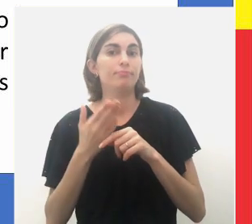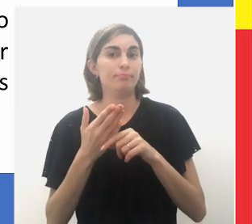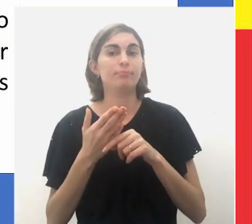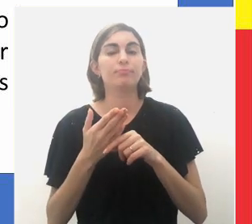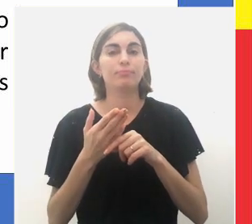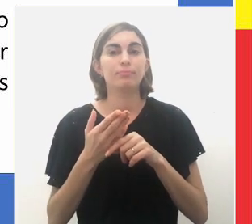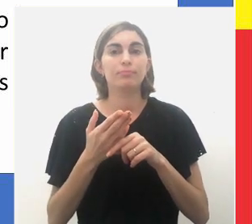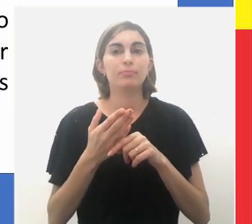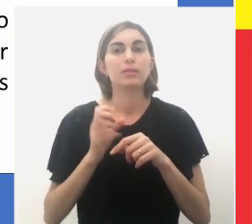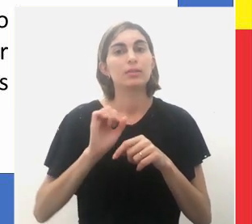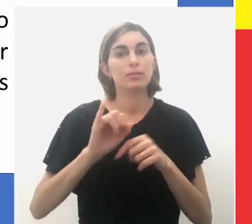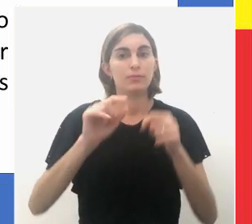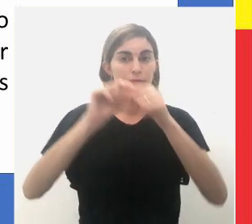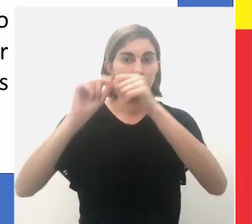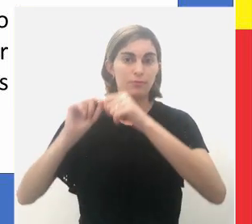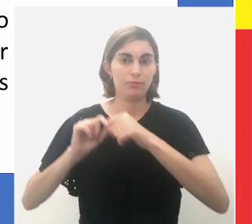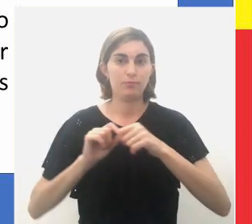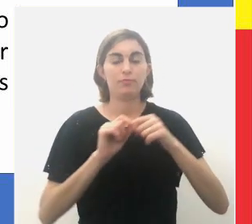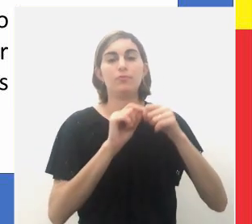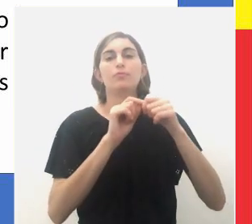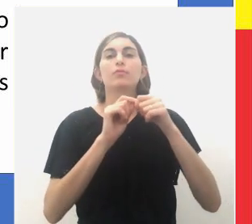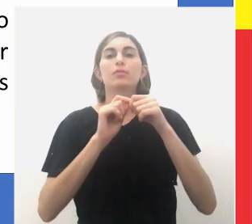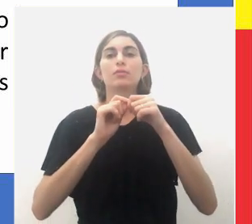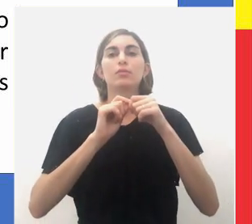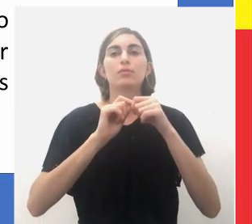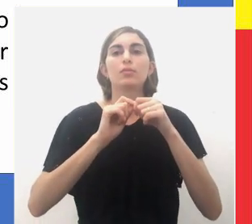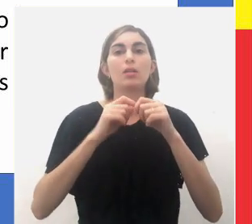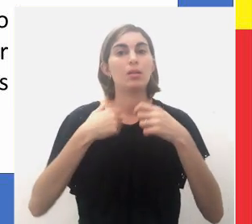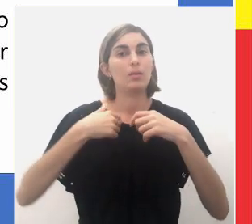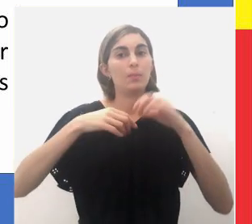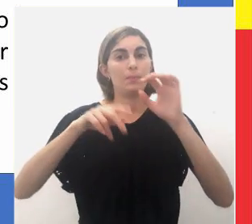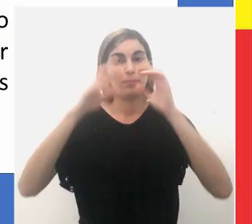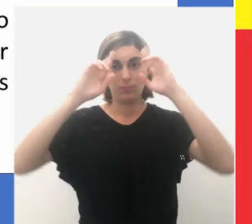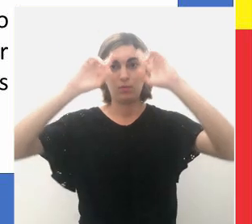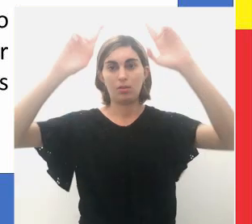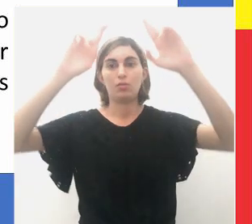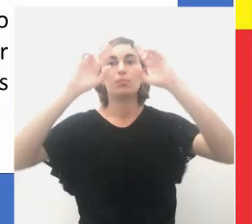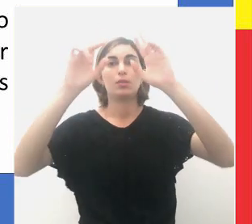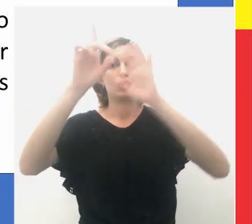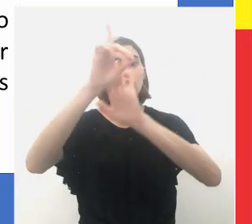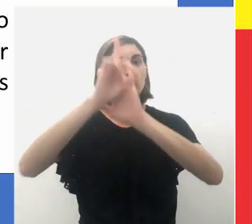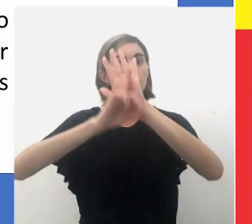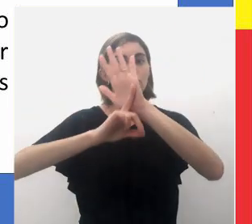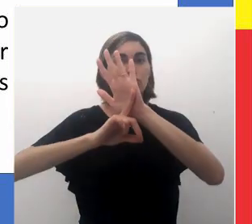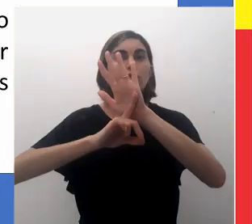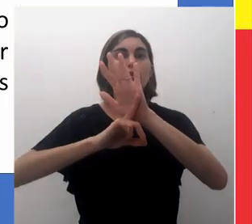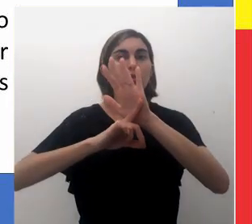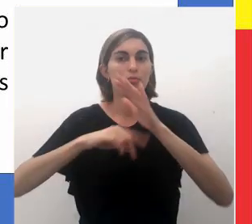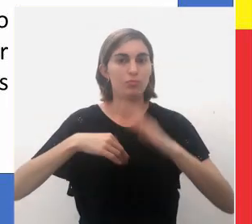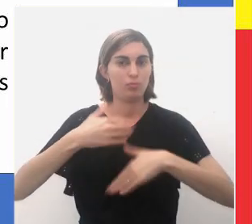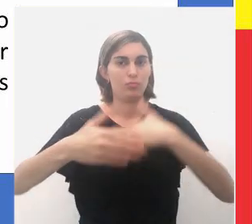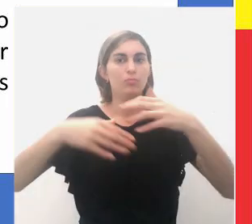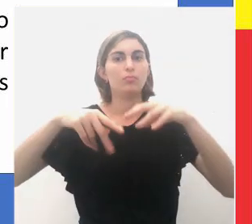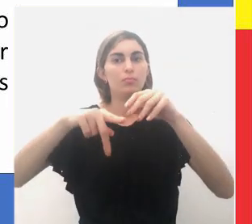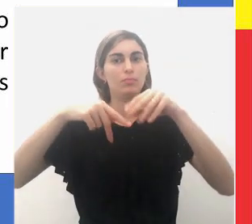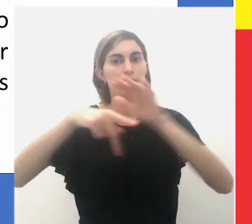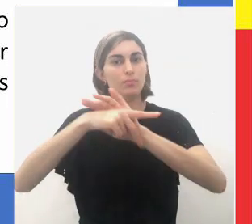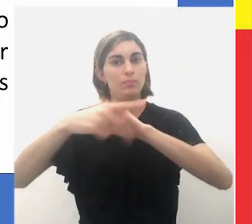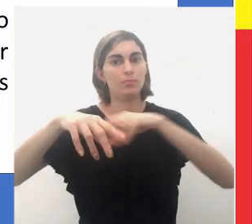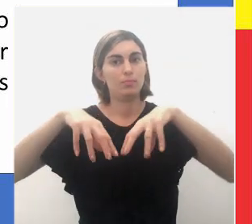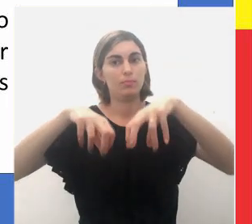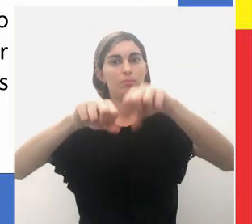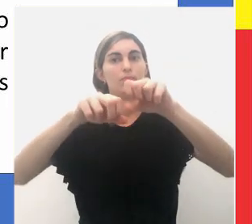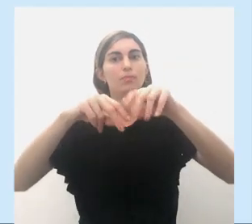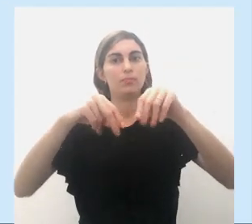se fazerem moléstias, respeitando o direito congênito e primário sobre as